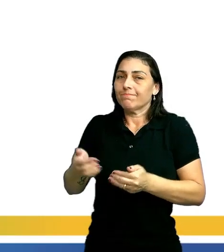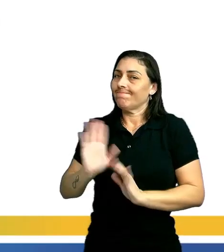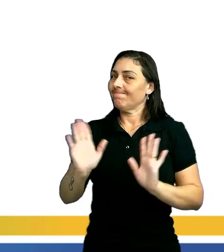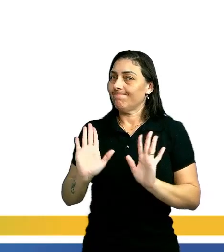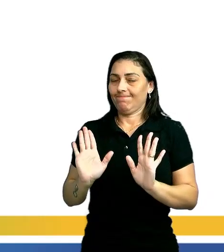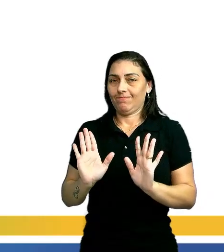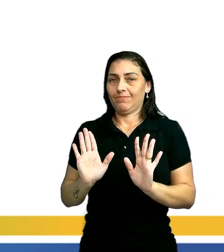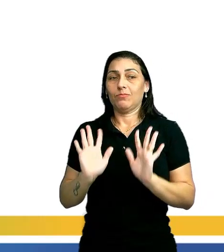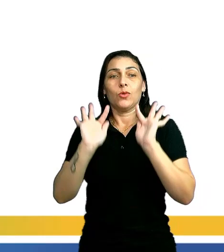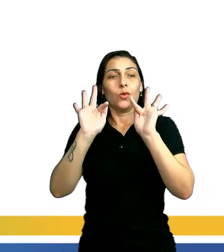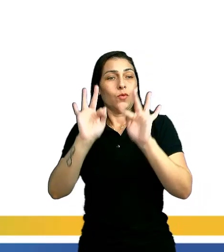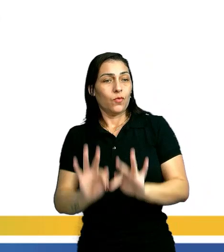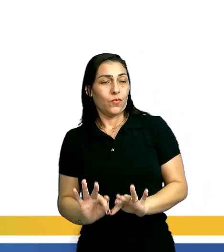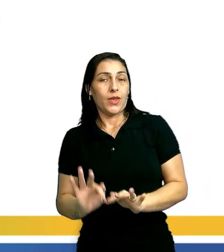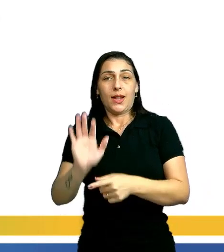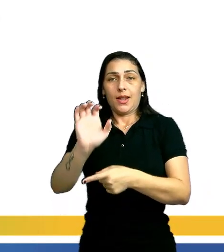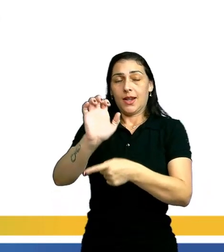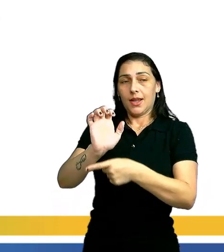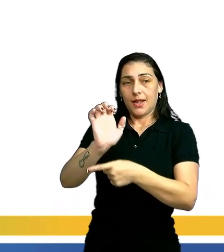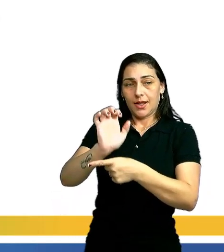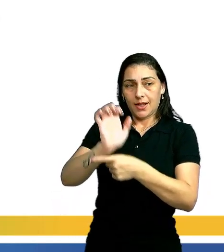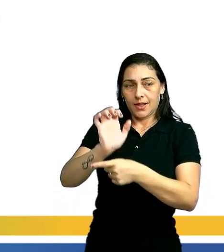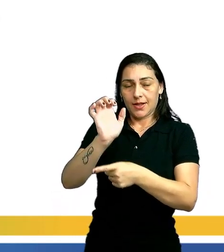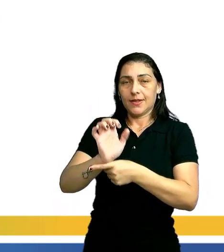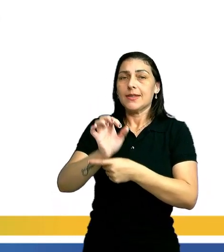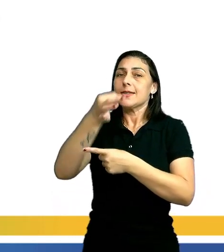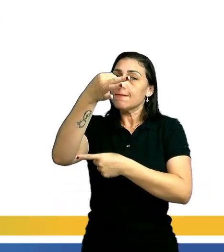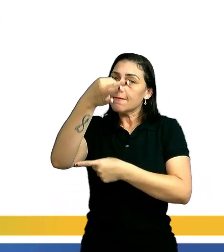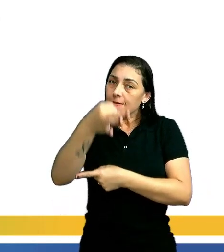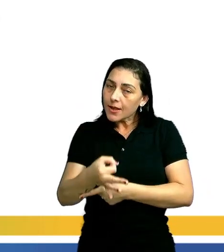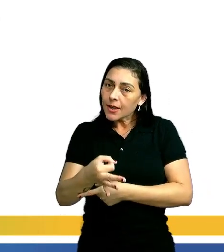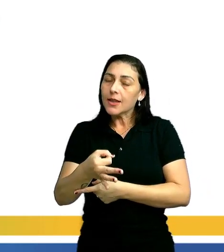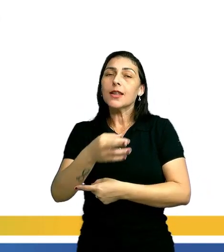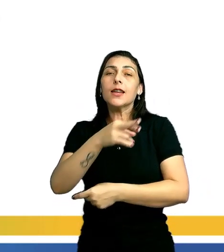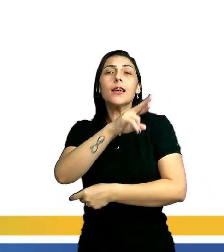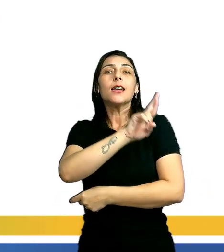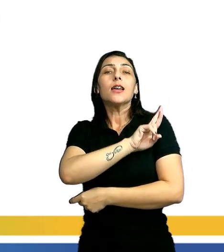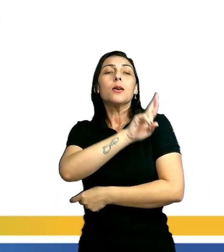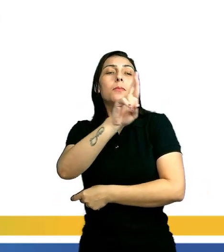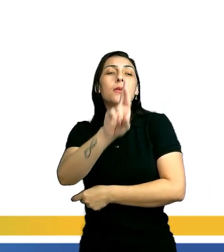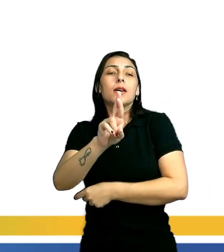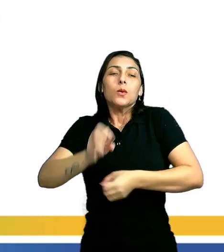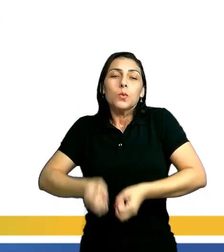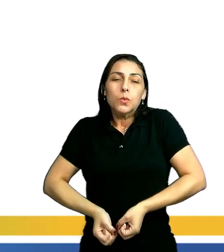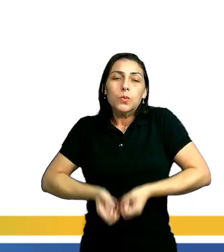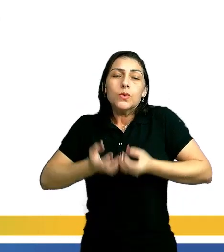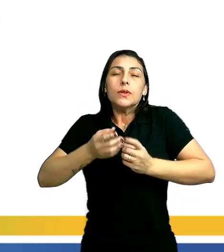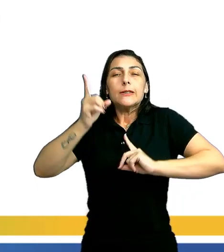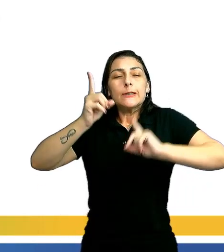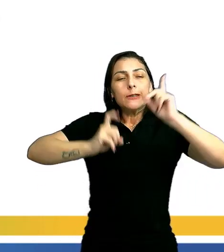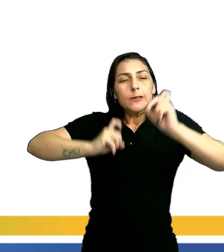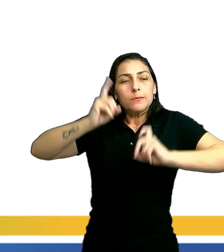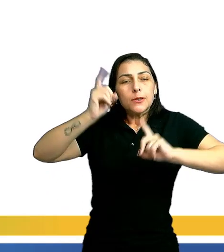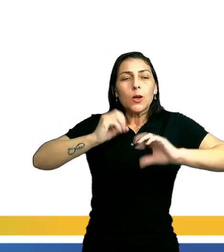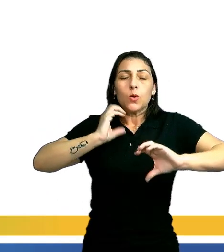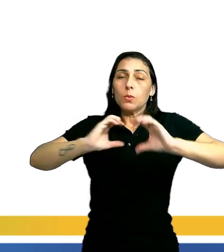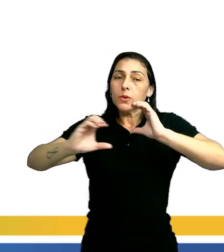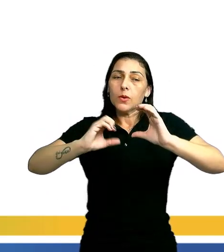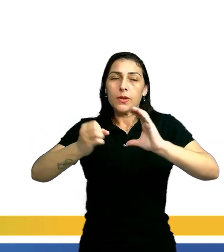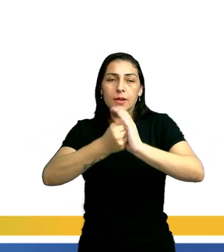povo. Por fim, sobra aí uma alternativa. Representação das manifestações, expressões,